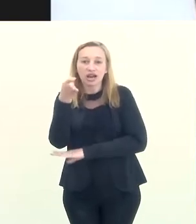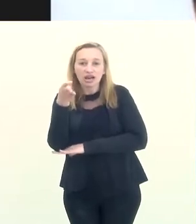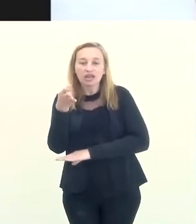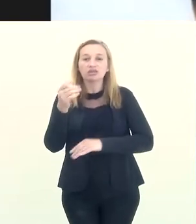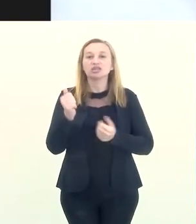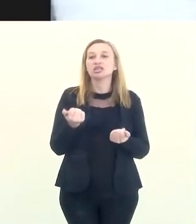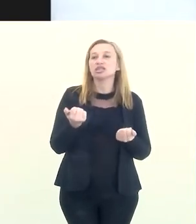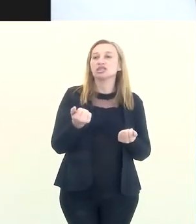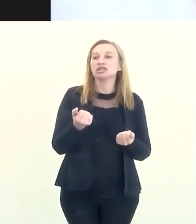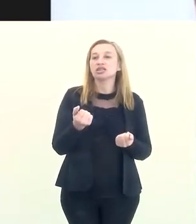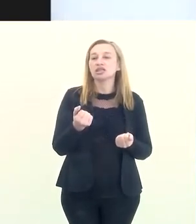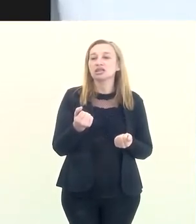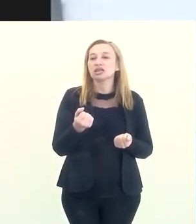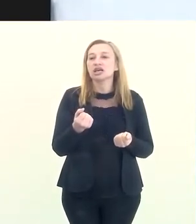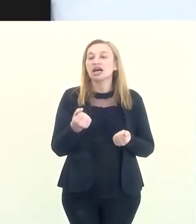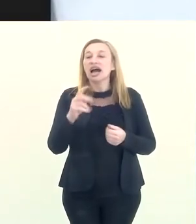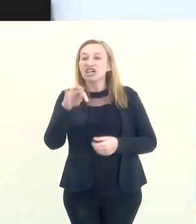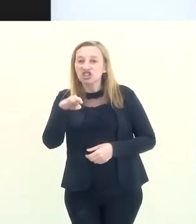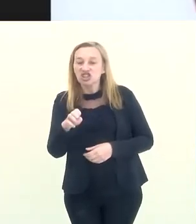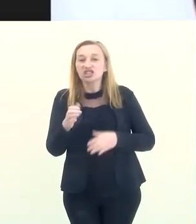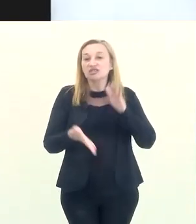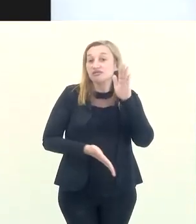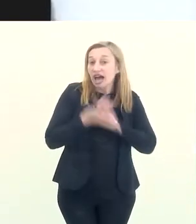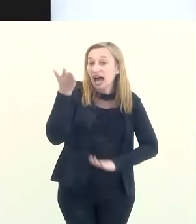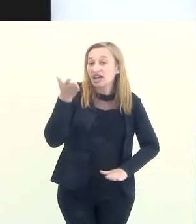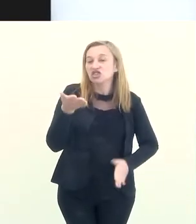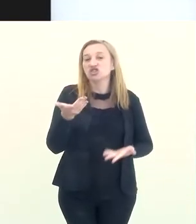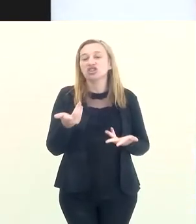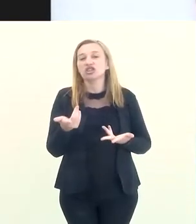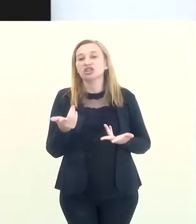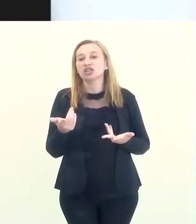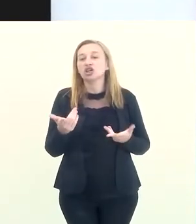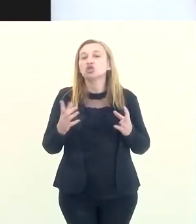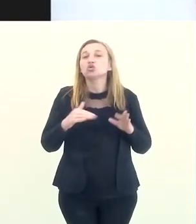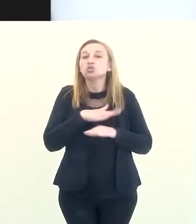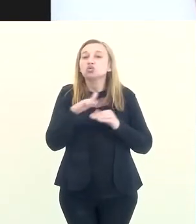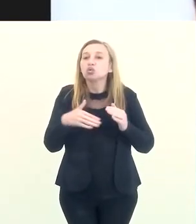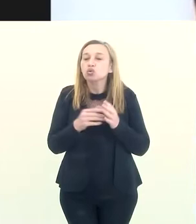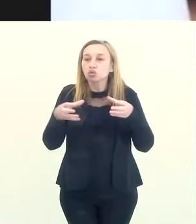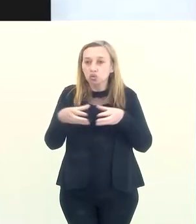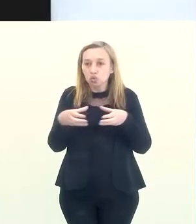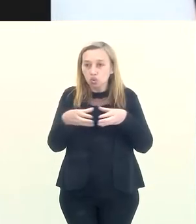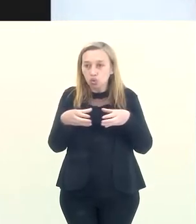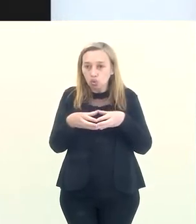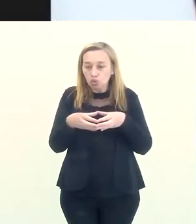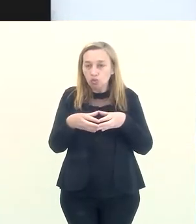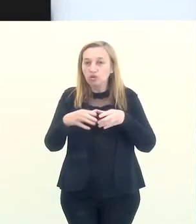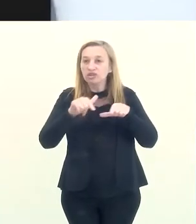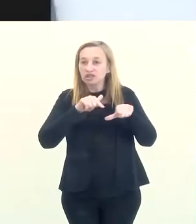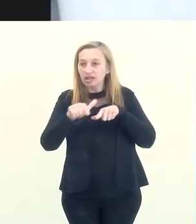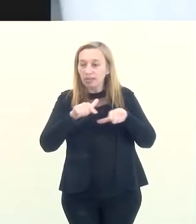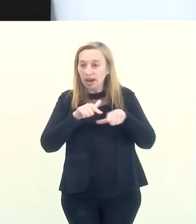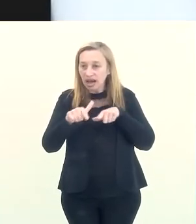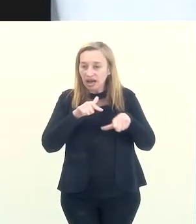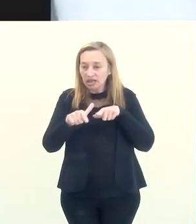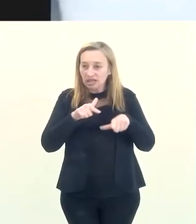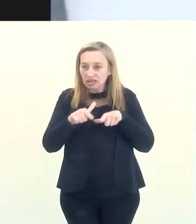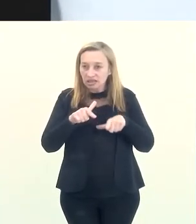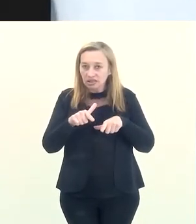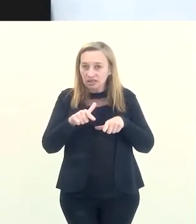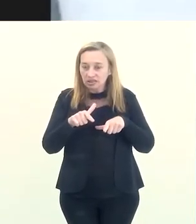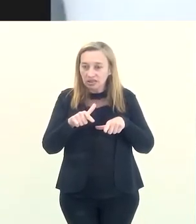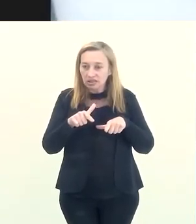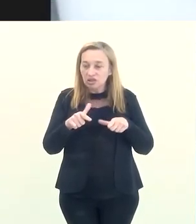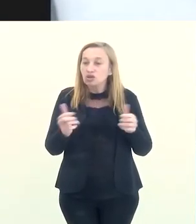A hotelaria, os transportadores, os agentes de viagem. Enfim, toda a cadeia de serviços